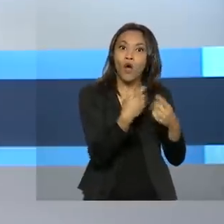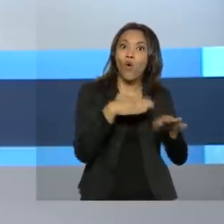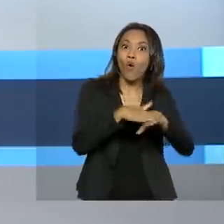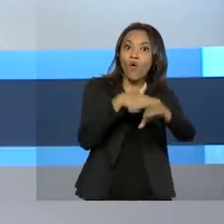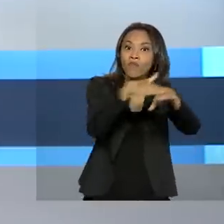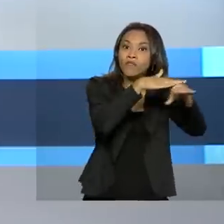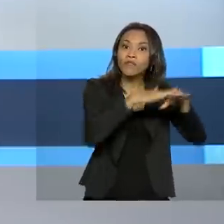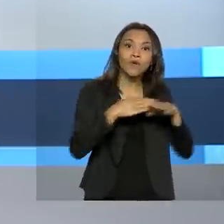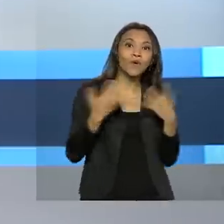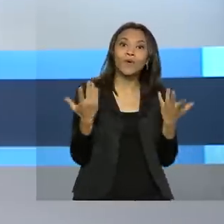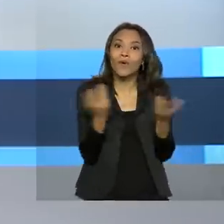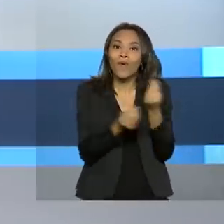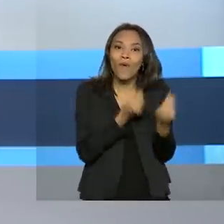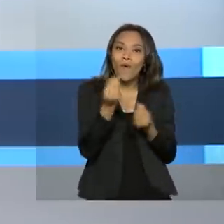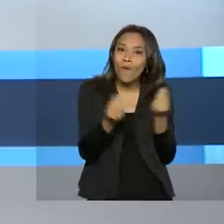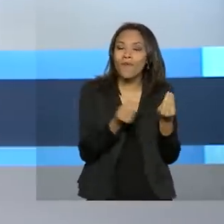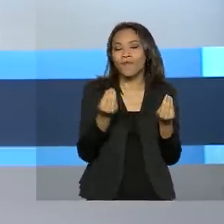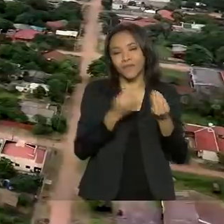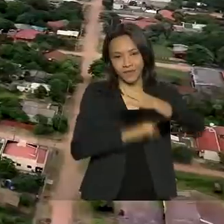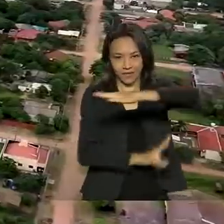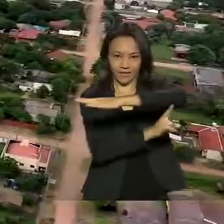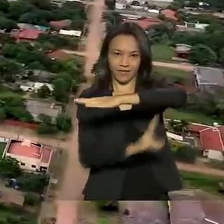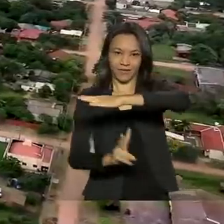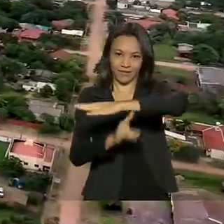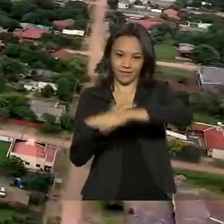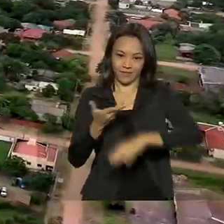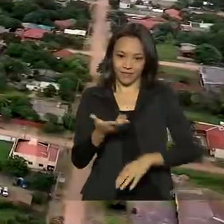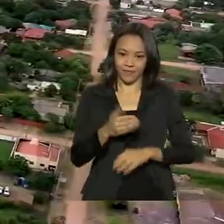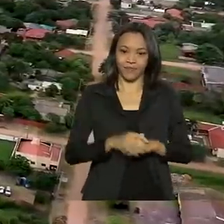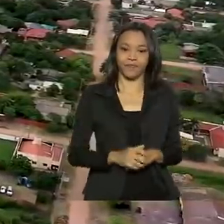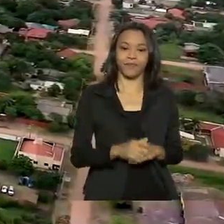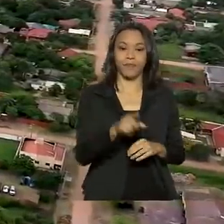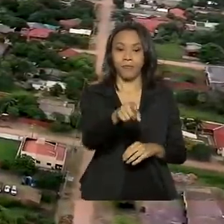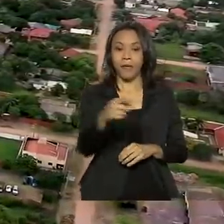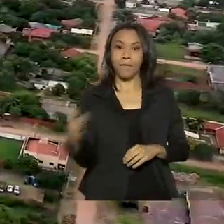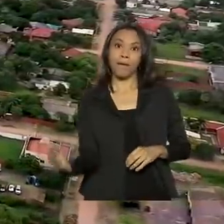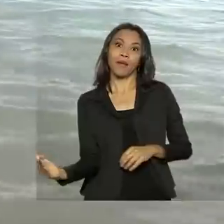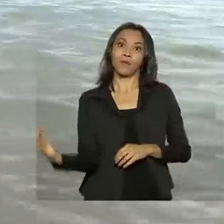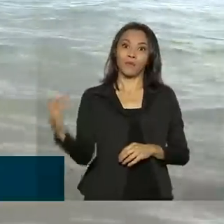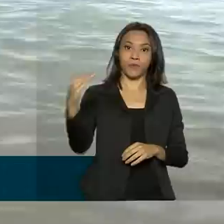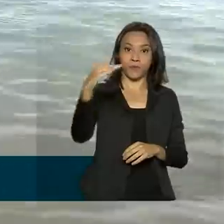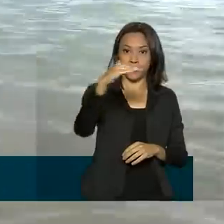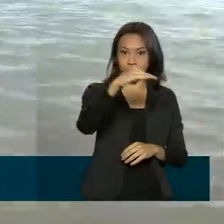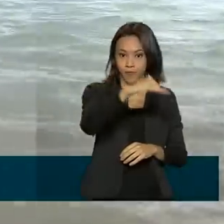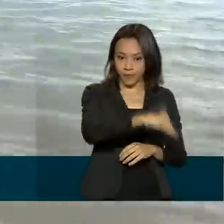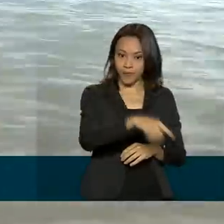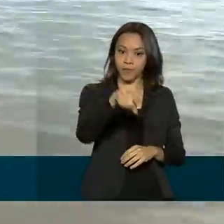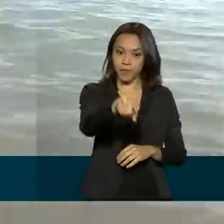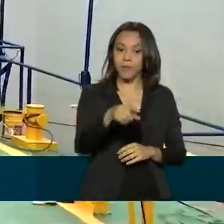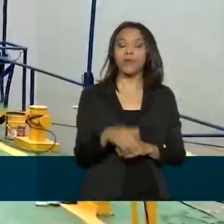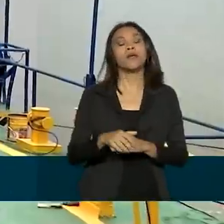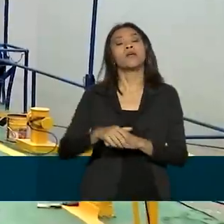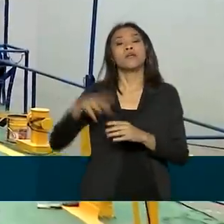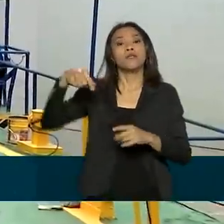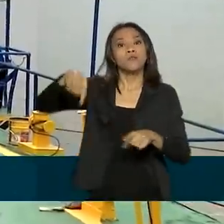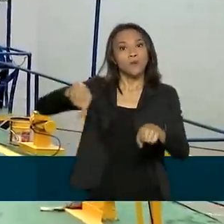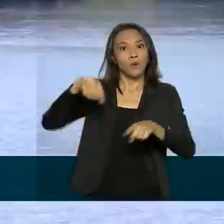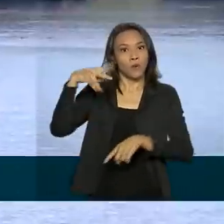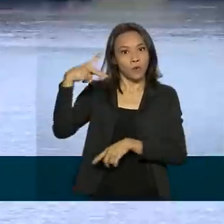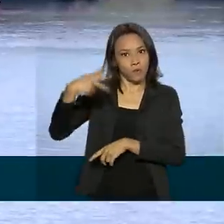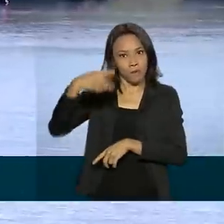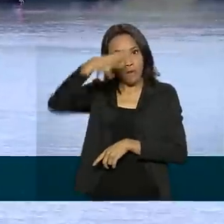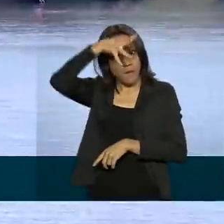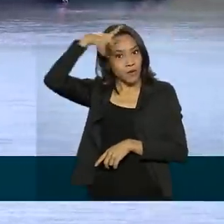ponte vai trazer para a região. Para atravessar o rio Paraguai, na fronteira de Mato Grosso do Sul, só de